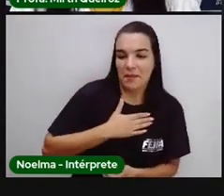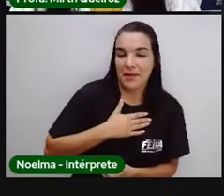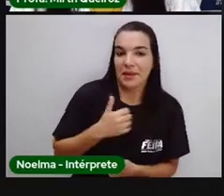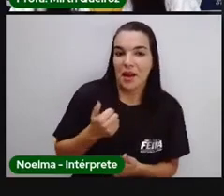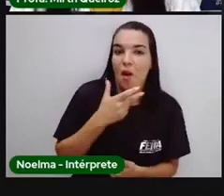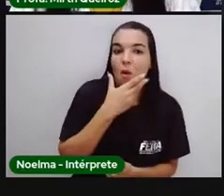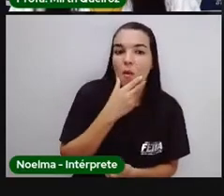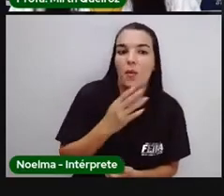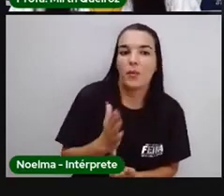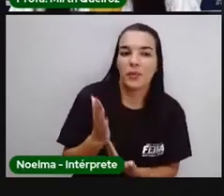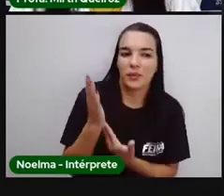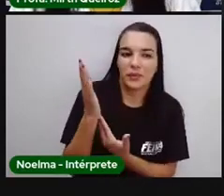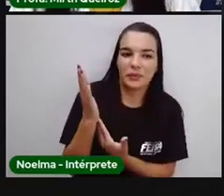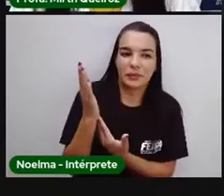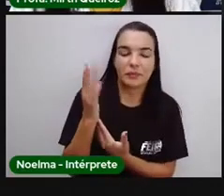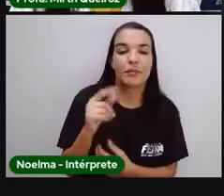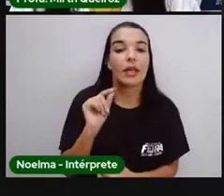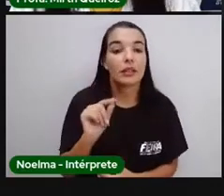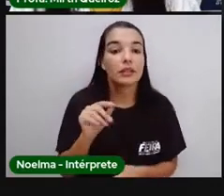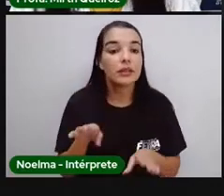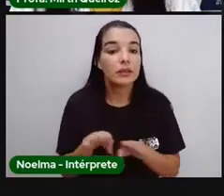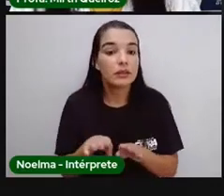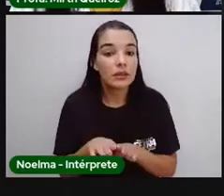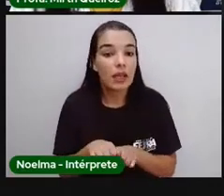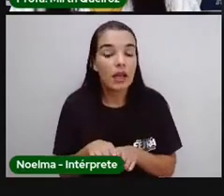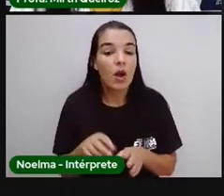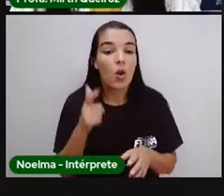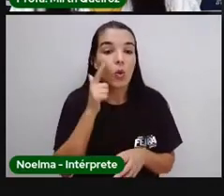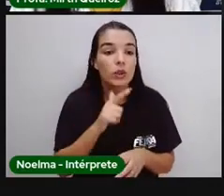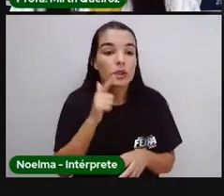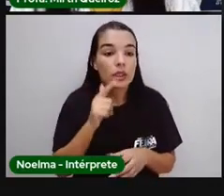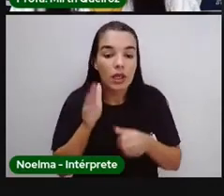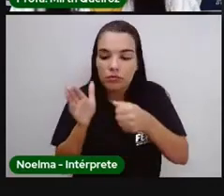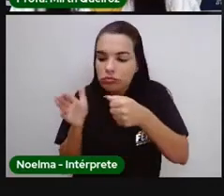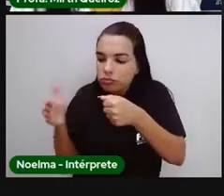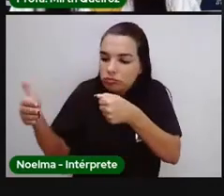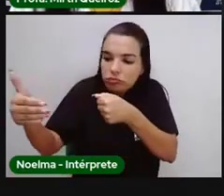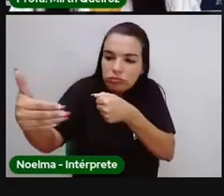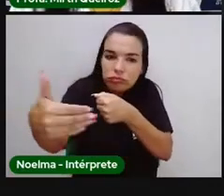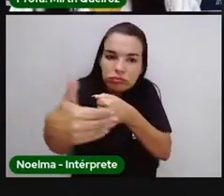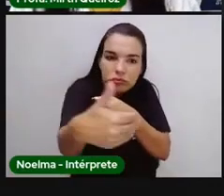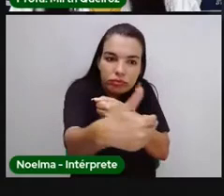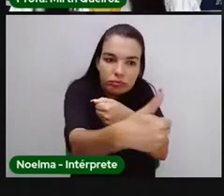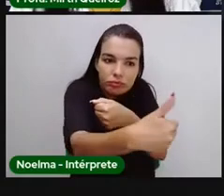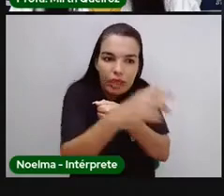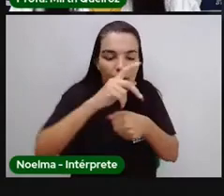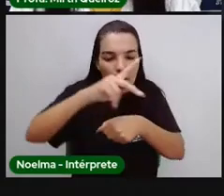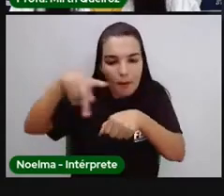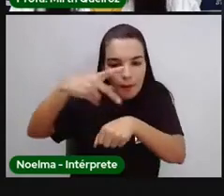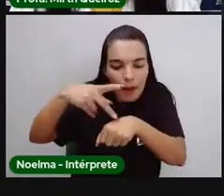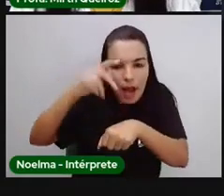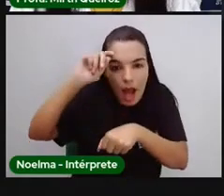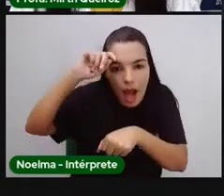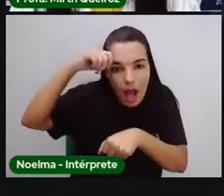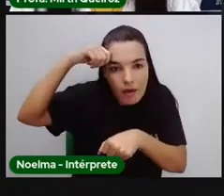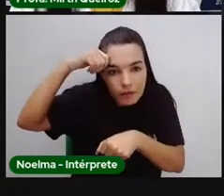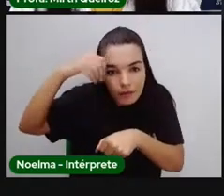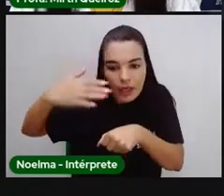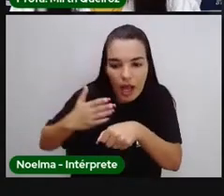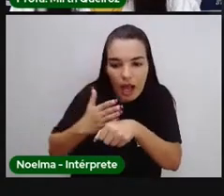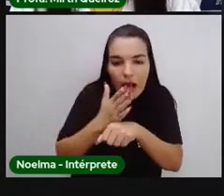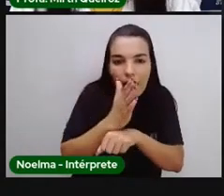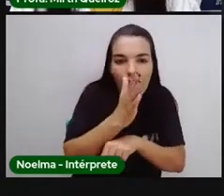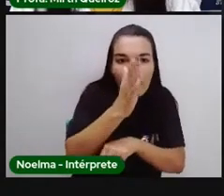Vasco da Gama. E com isso, depois que eles atravessaram aqui, ficou mais fácil e